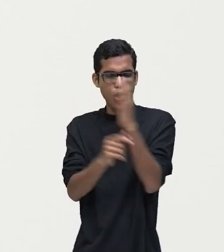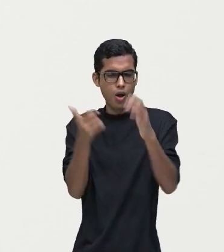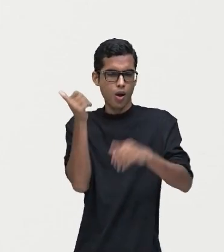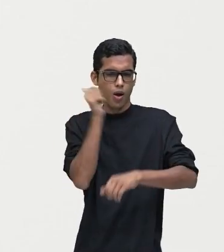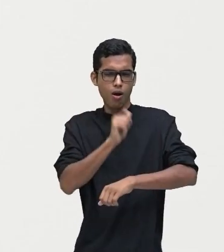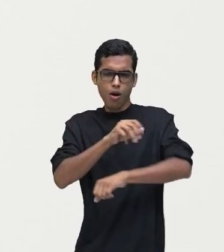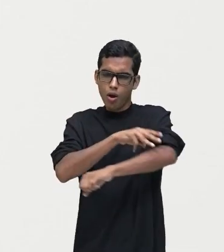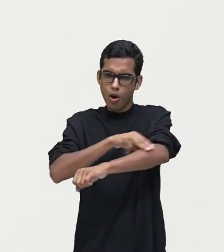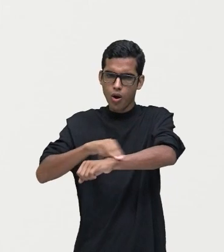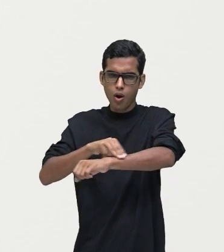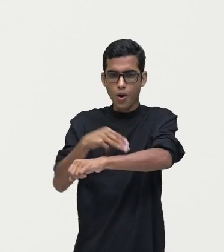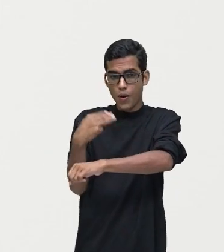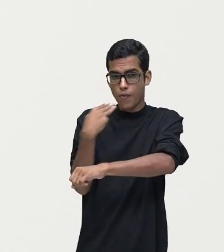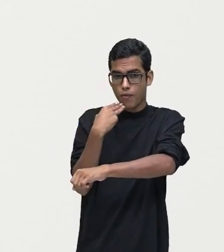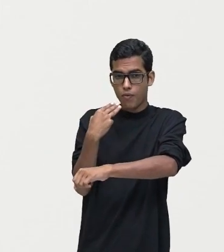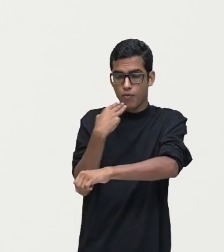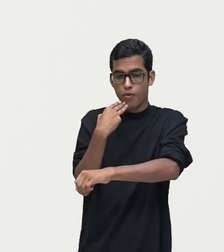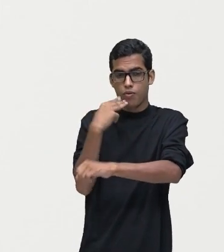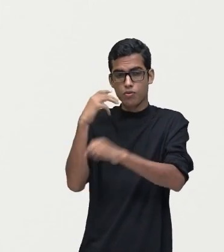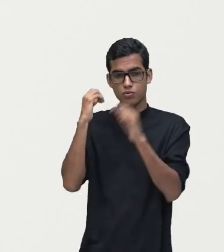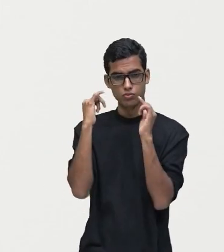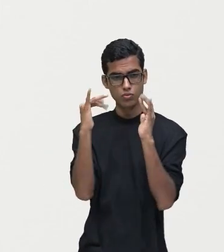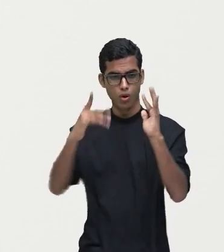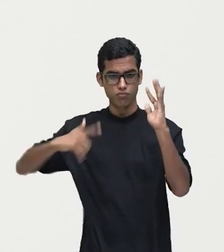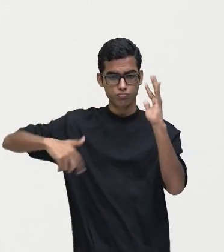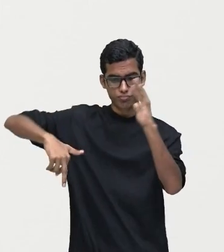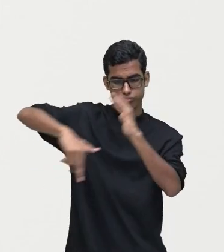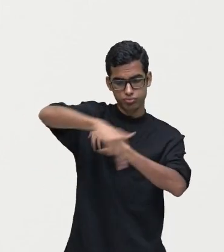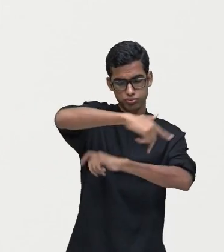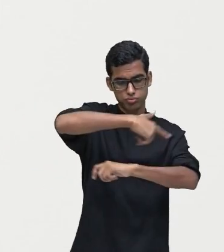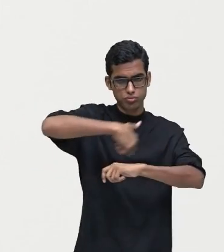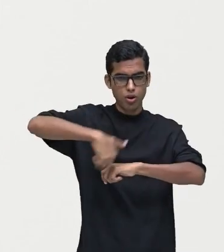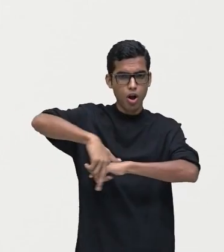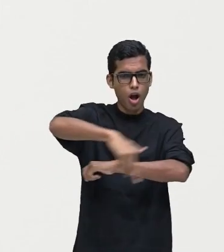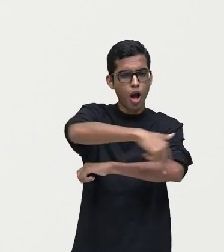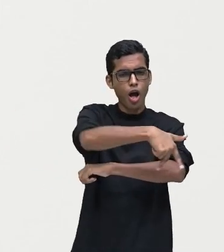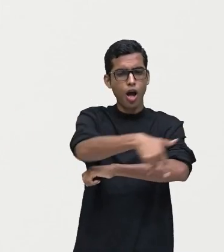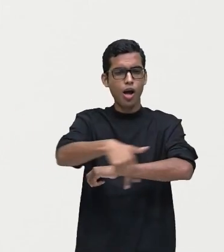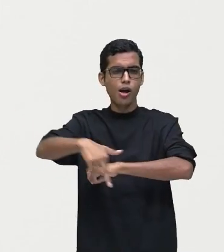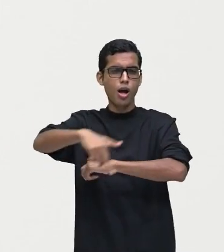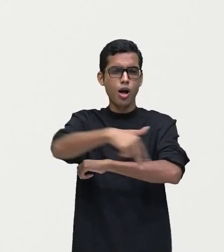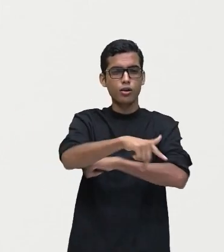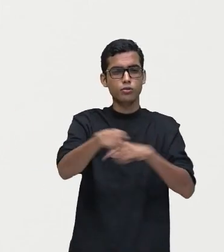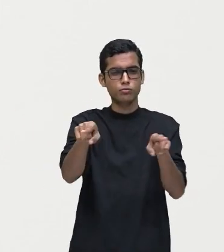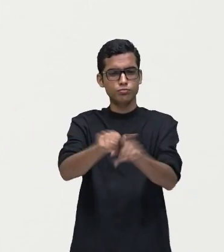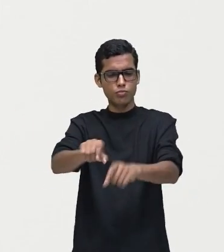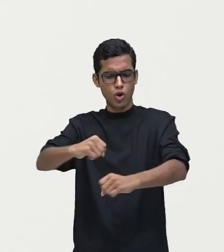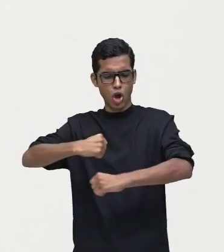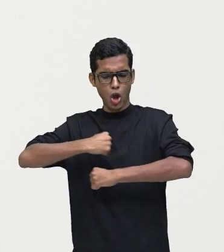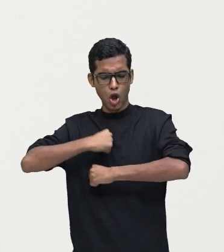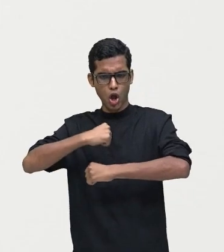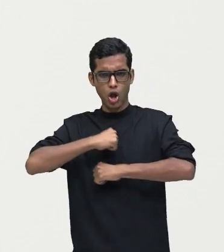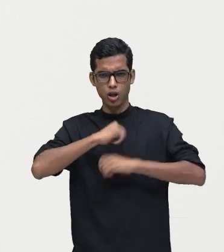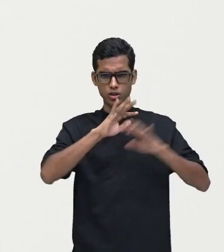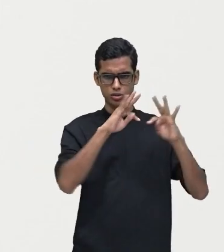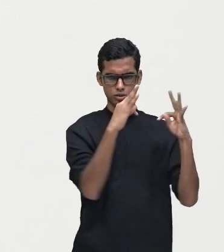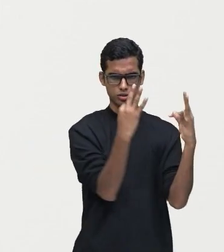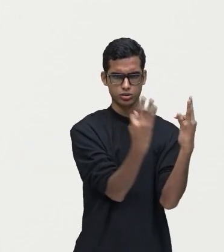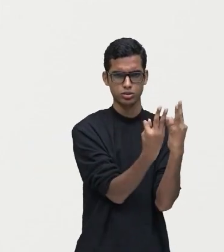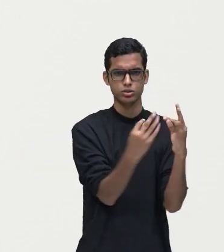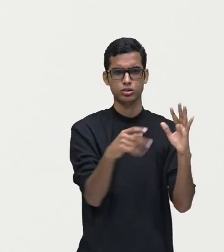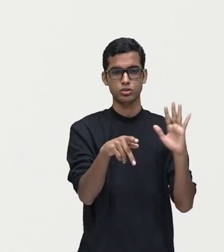sertão e as matas do Ipu, onde campeava sua grande, sua guerreira tribo da grande nação